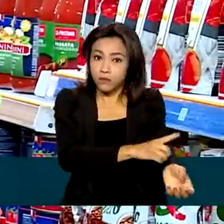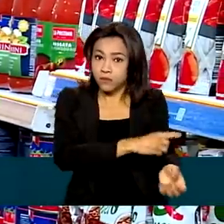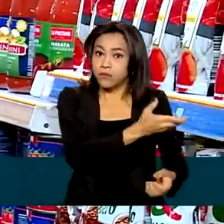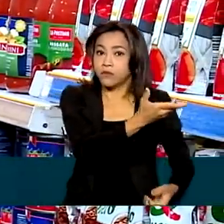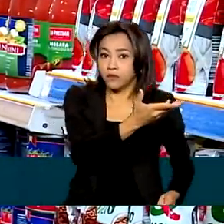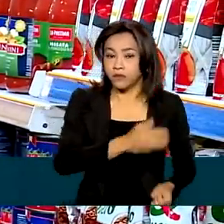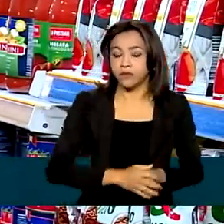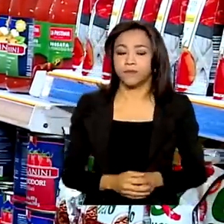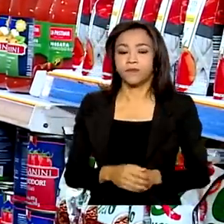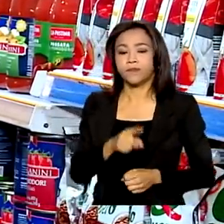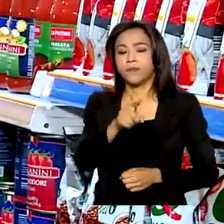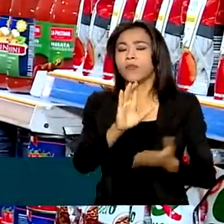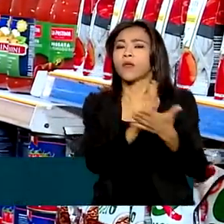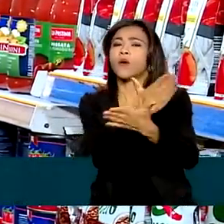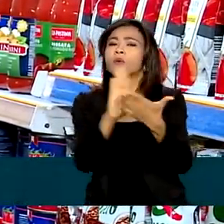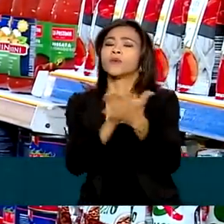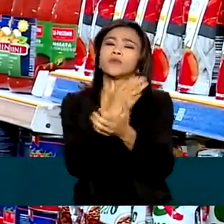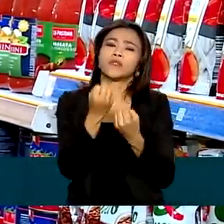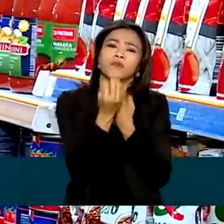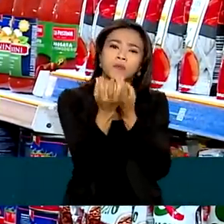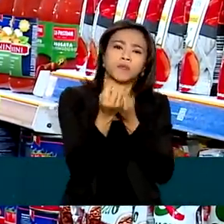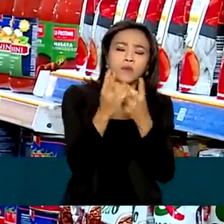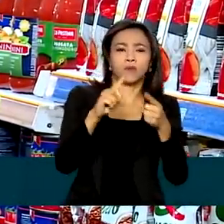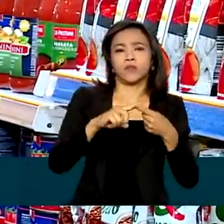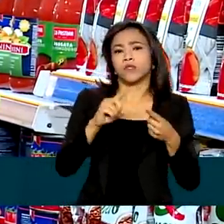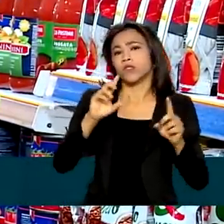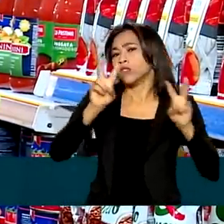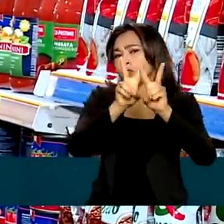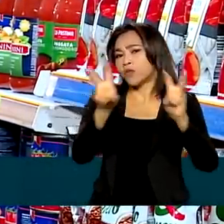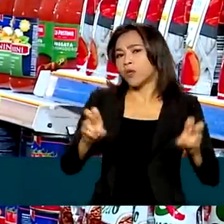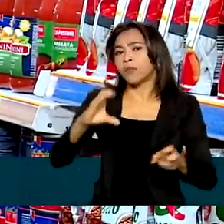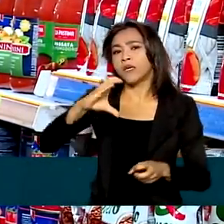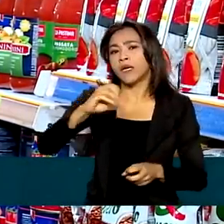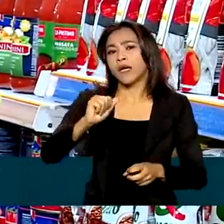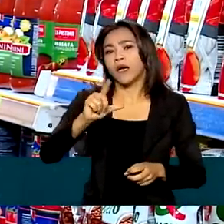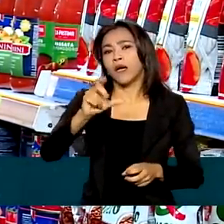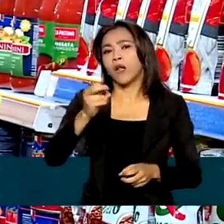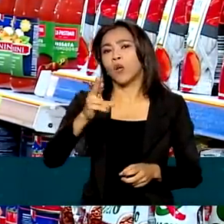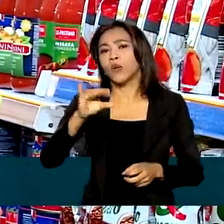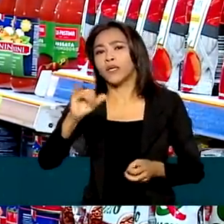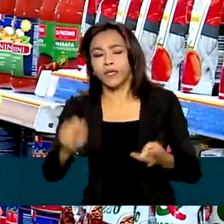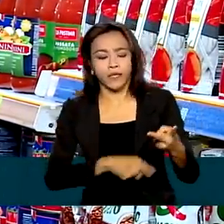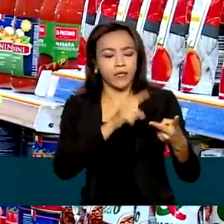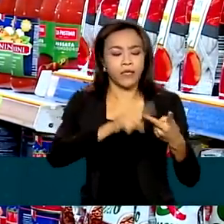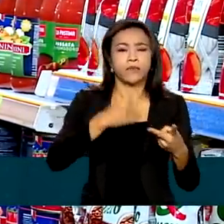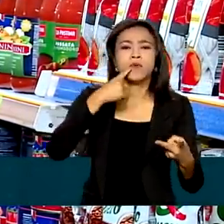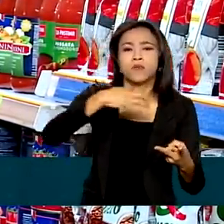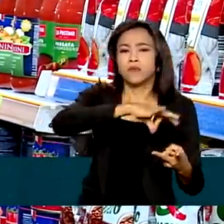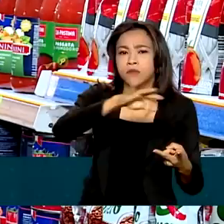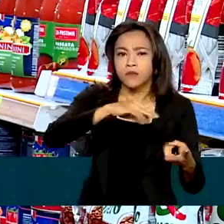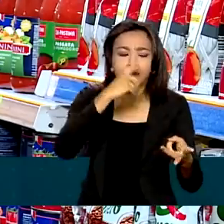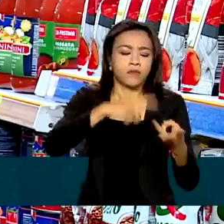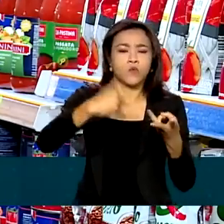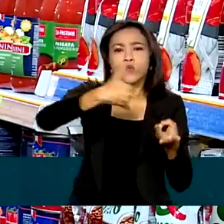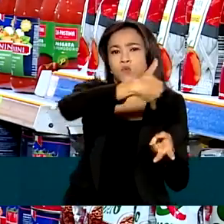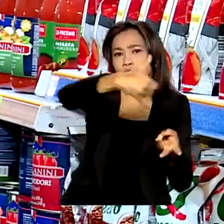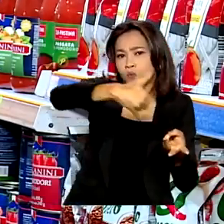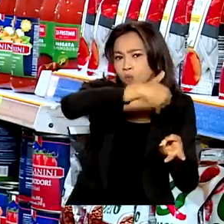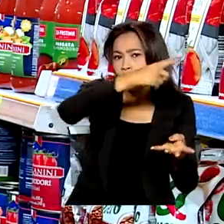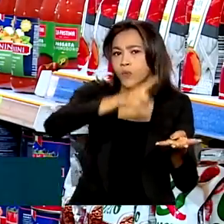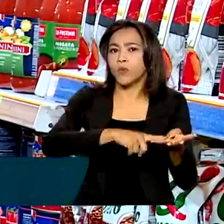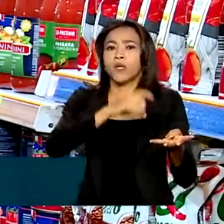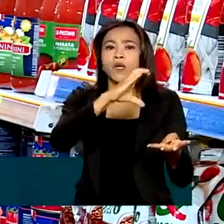Embora algumas informações como quantidade de calorias, teor de sódio, gorduras e carboidratos sejam